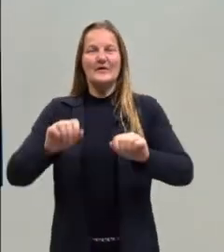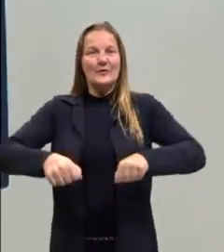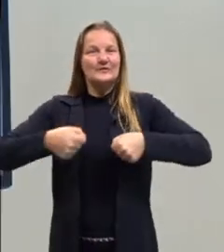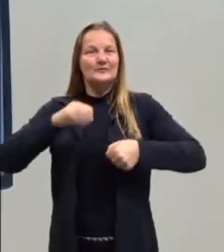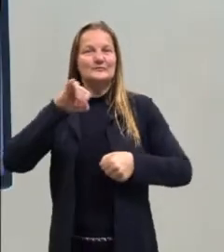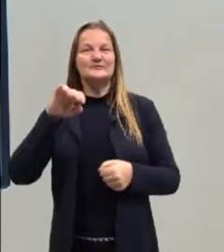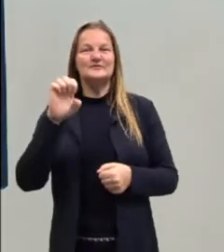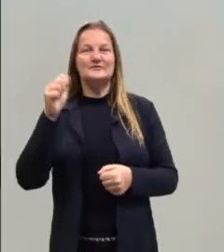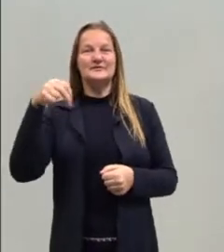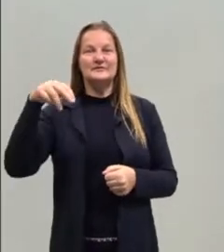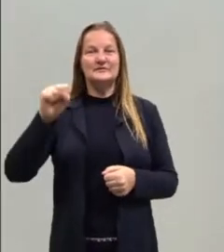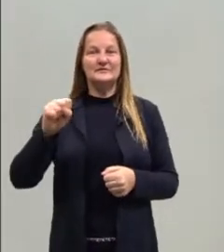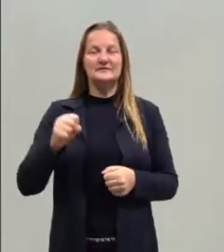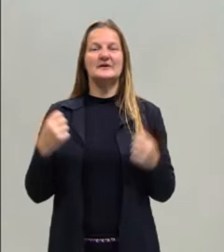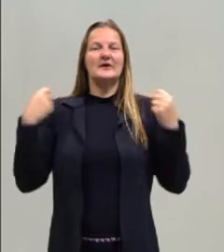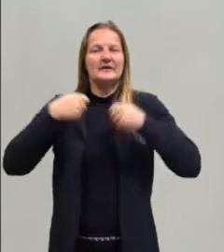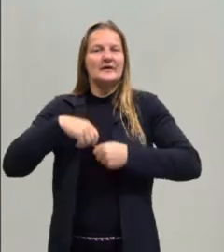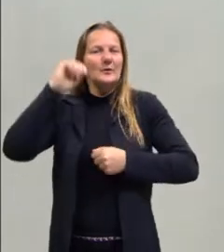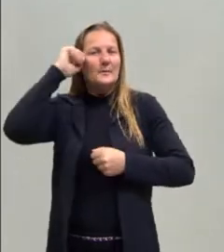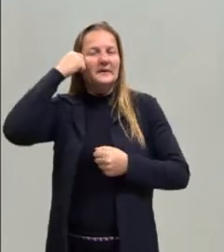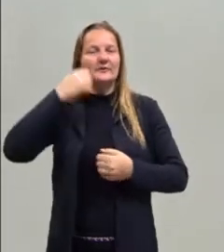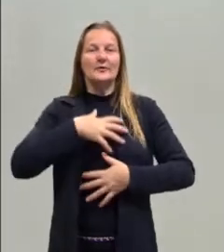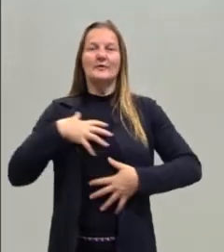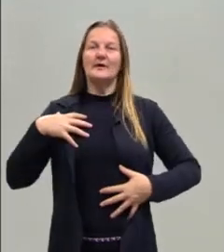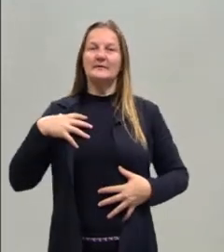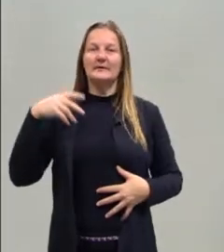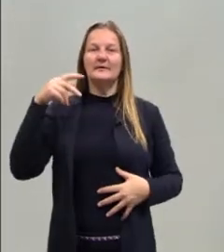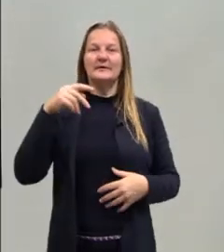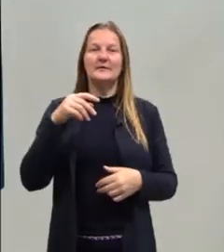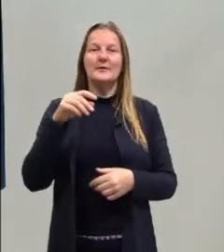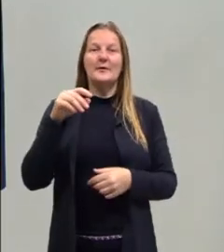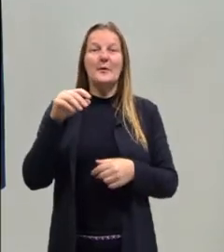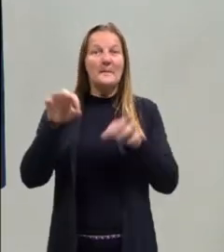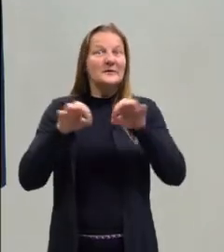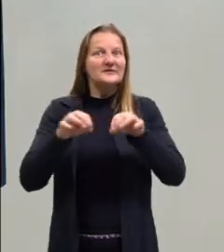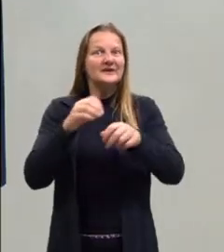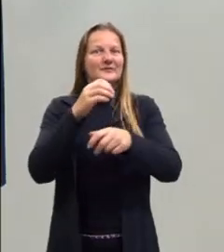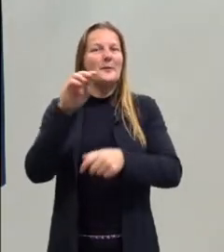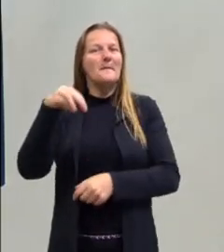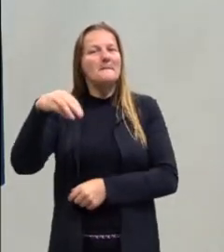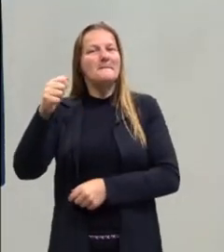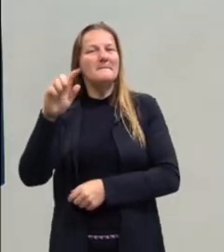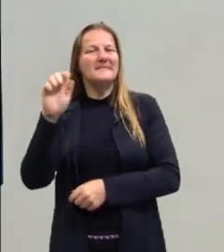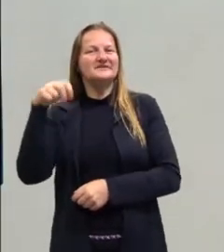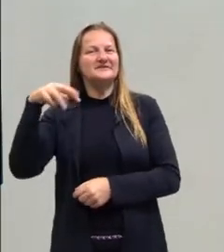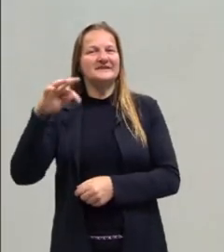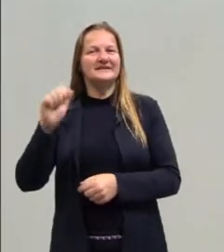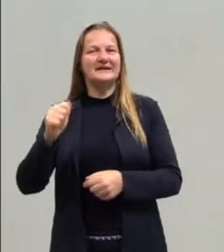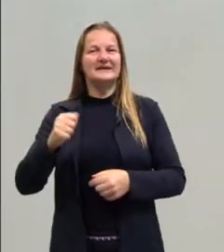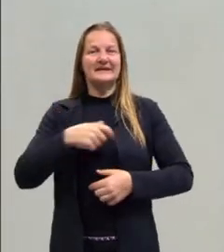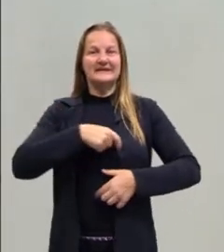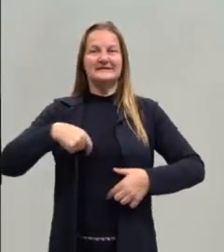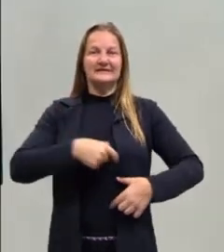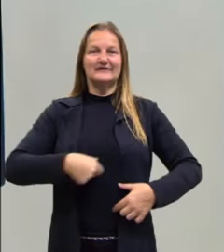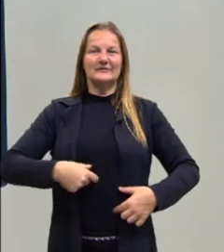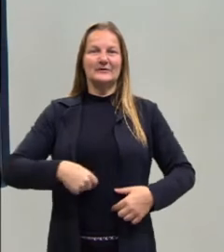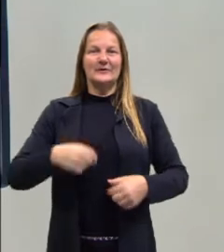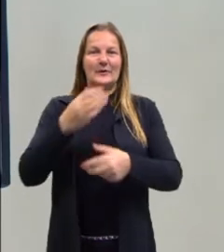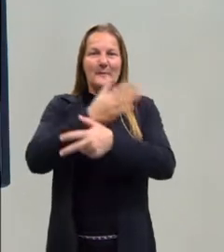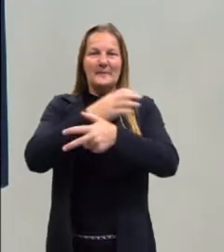jeans, um casaco preto e a camiseta do projeto na cor magenta, onde está escrito pré-ENEM